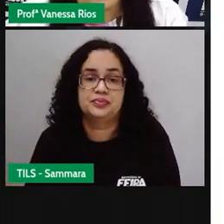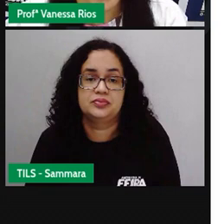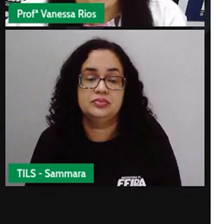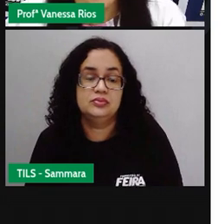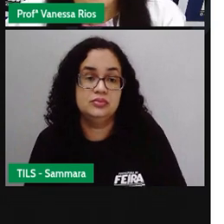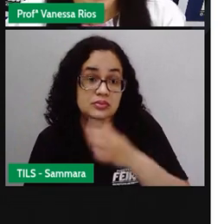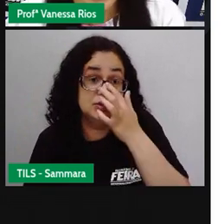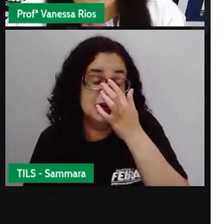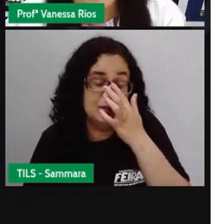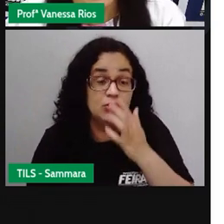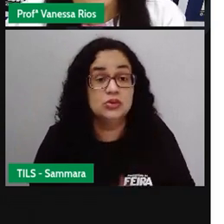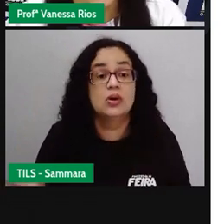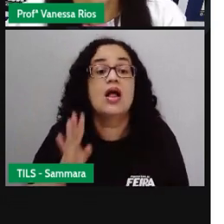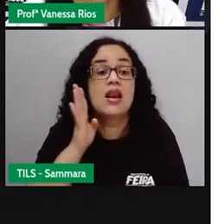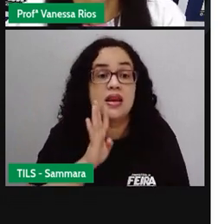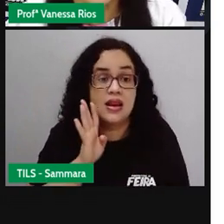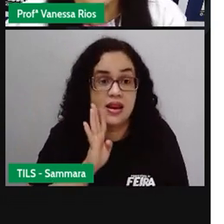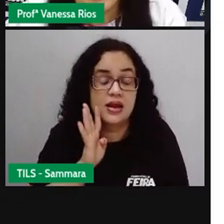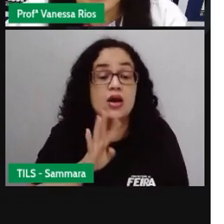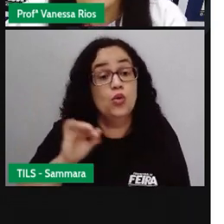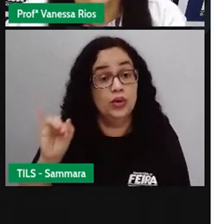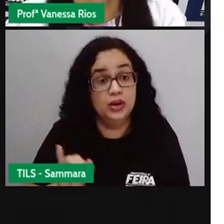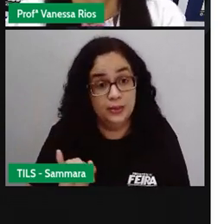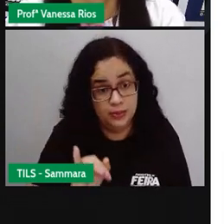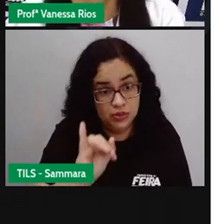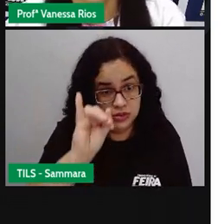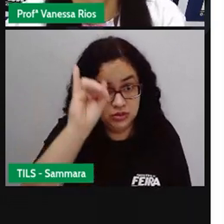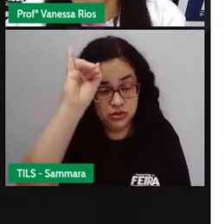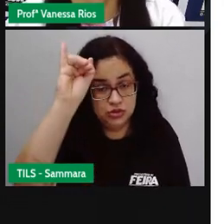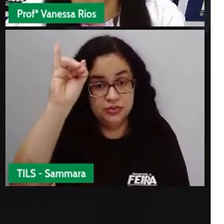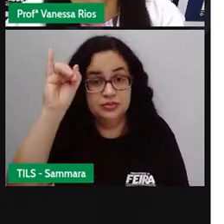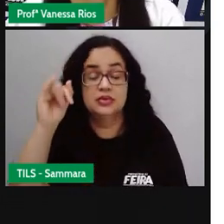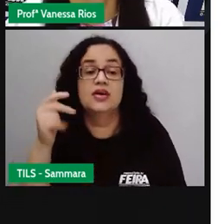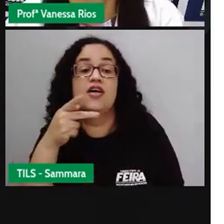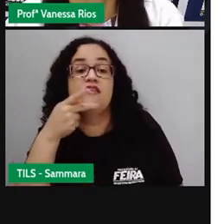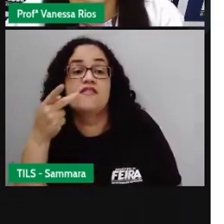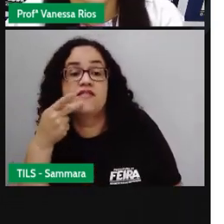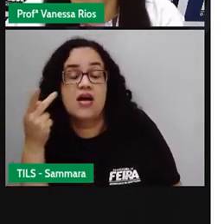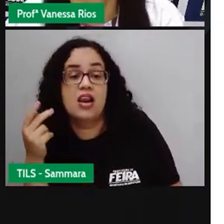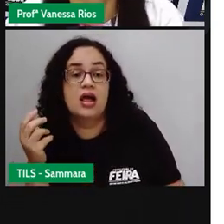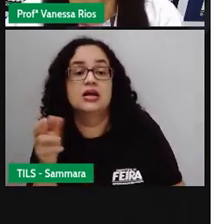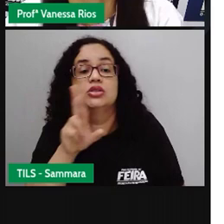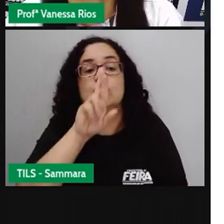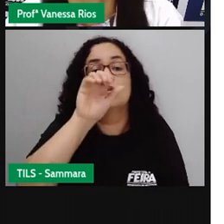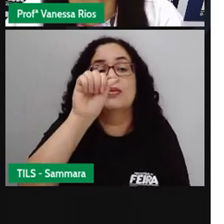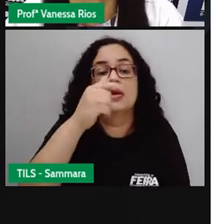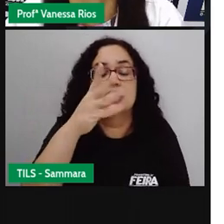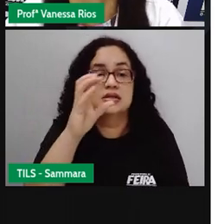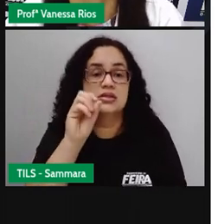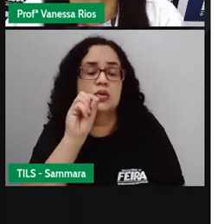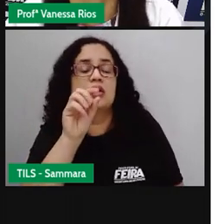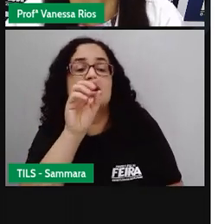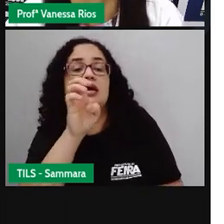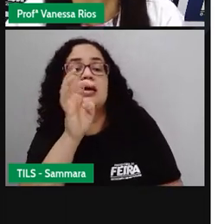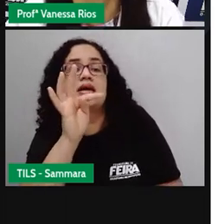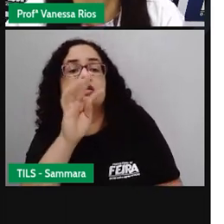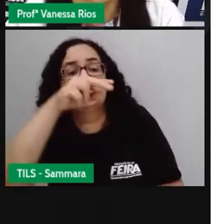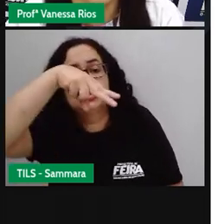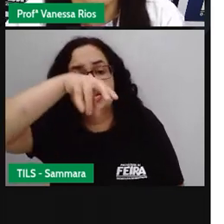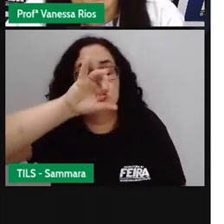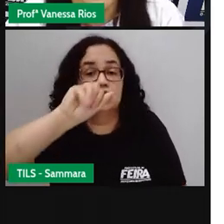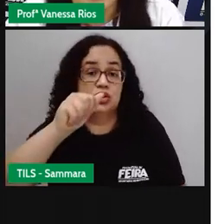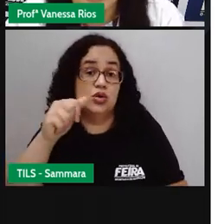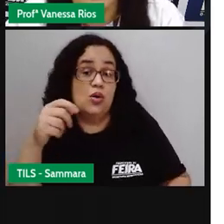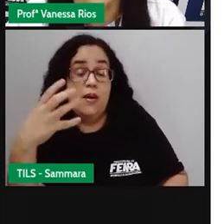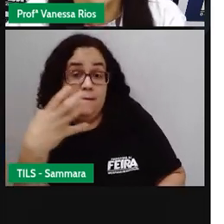Então é muito interessante, é muito importante, antes da gente falar sobre raças, sobre etnias aí que formam